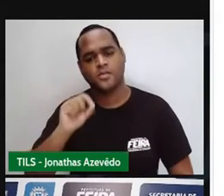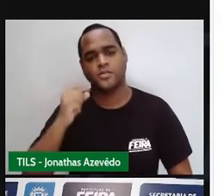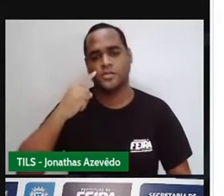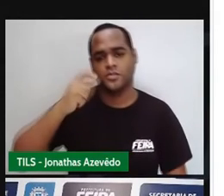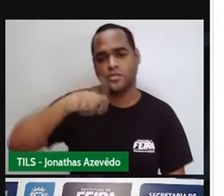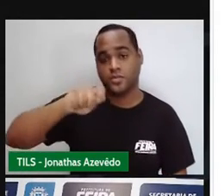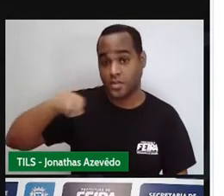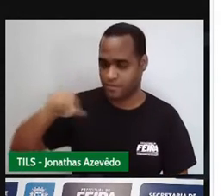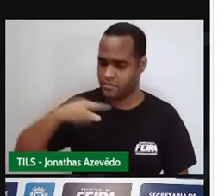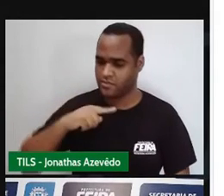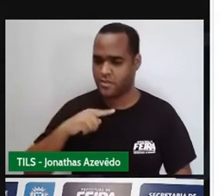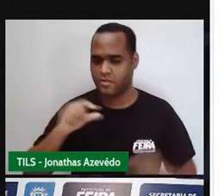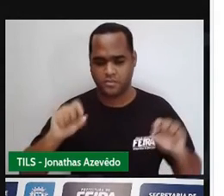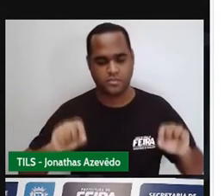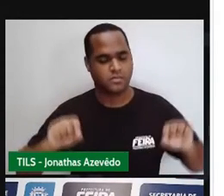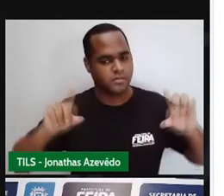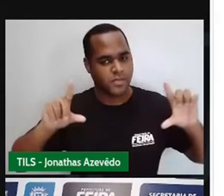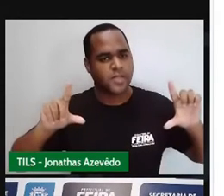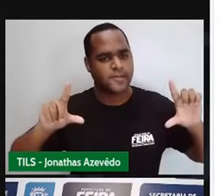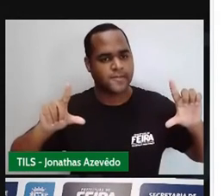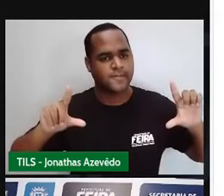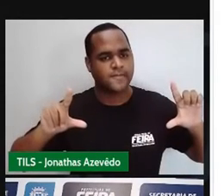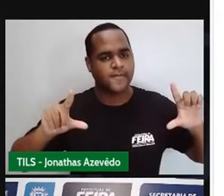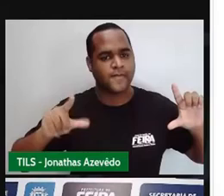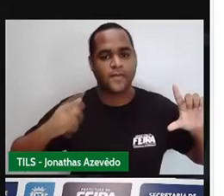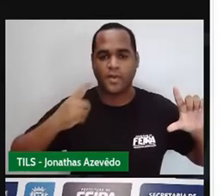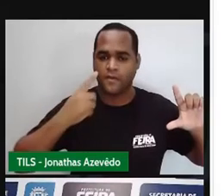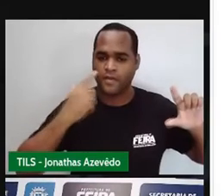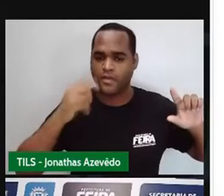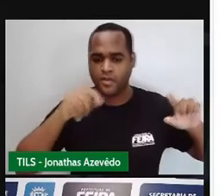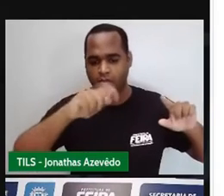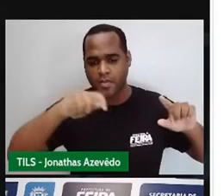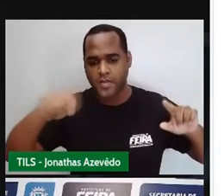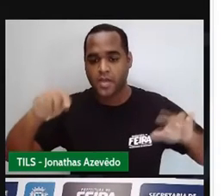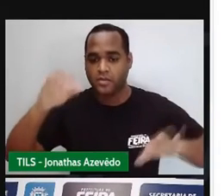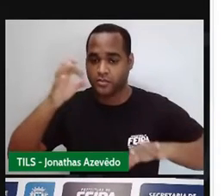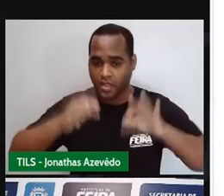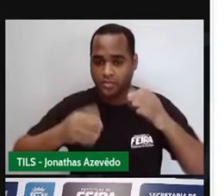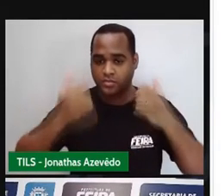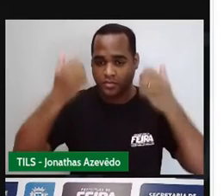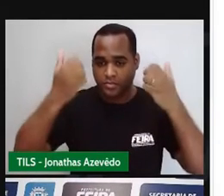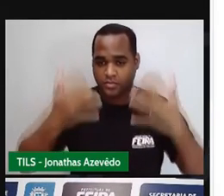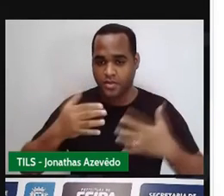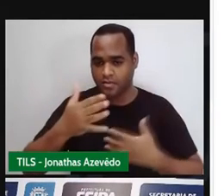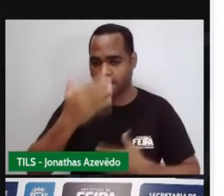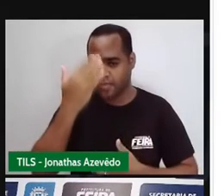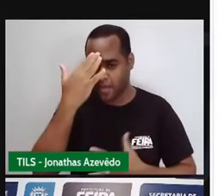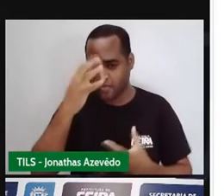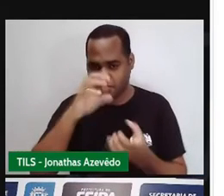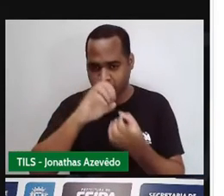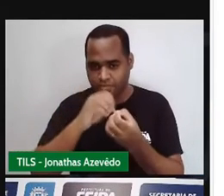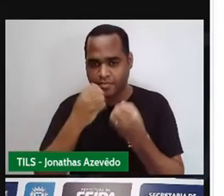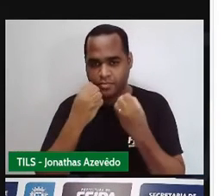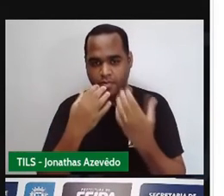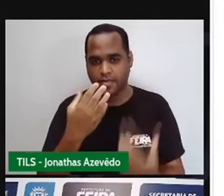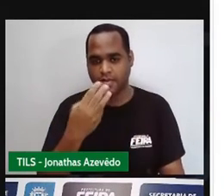tela, né, pra deixar tudo bem, certinho e explicadinho. Trinta